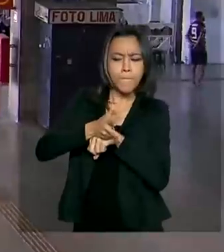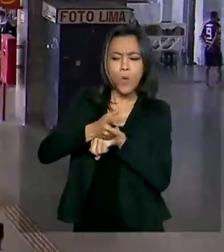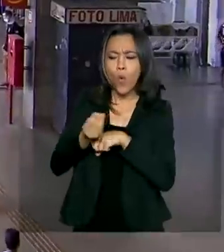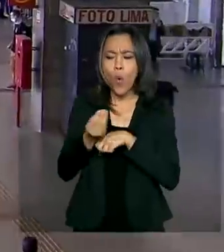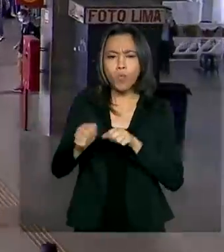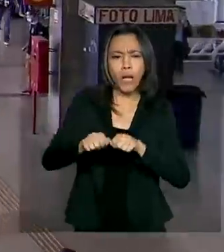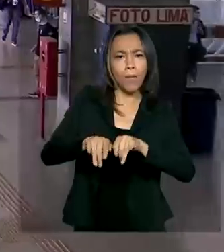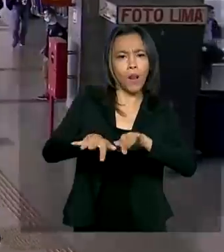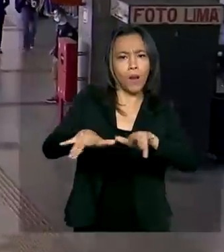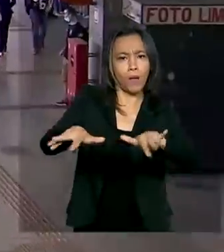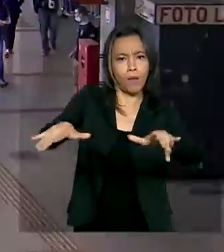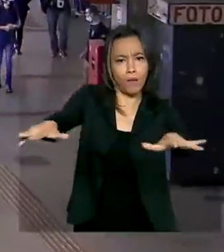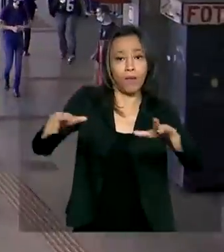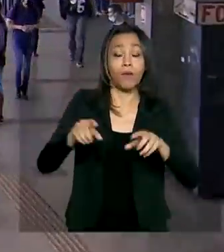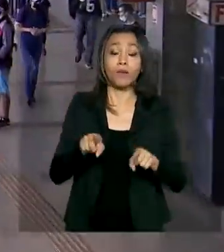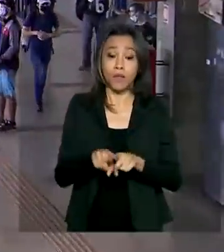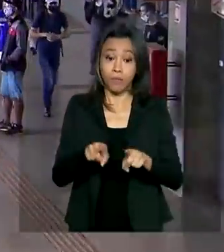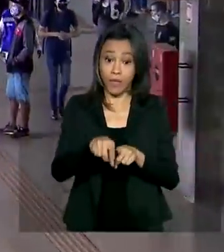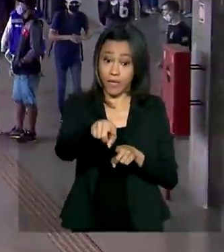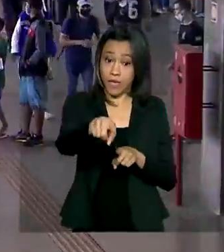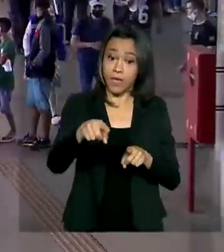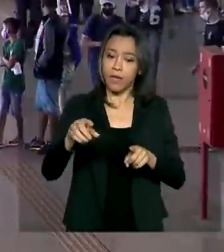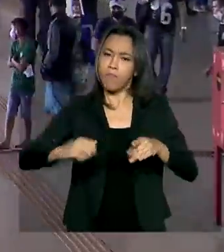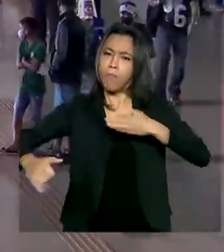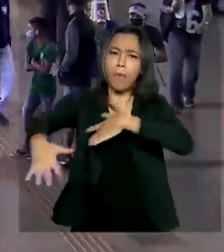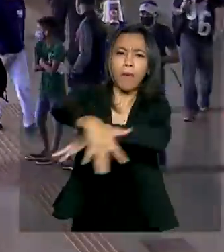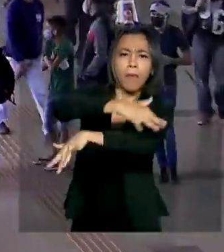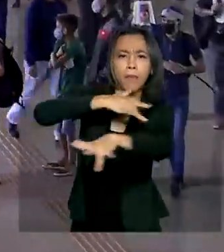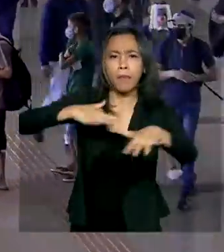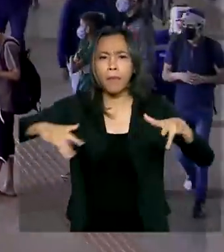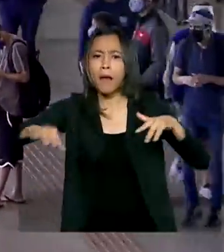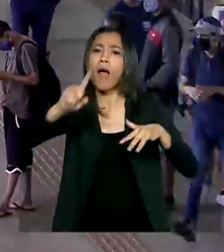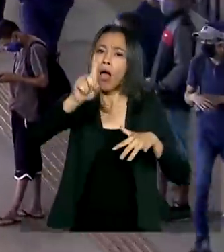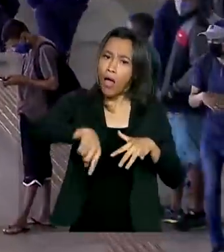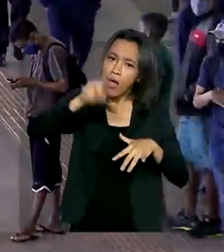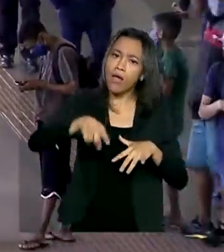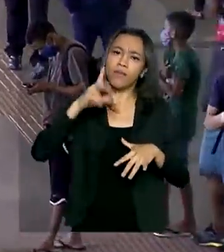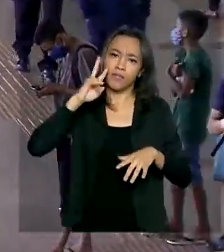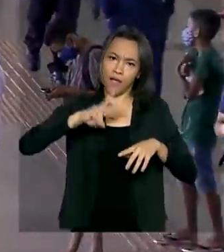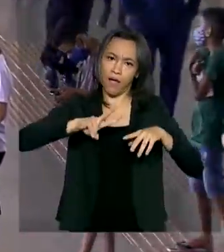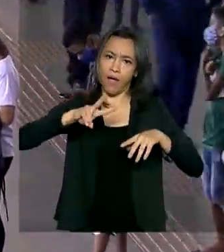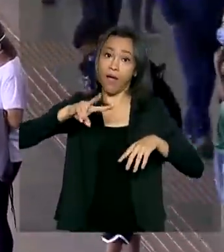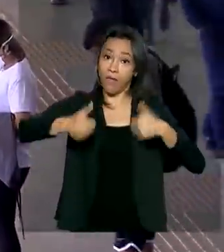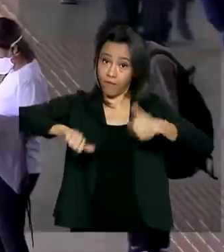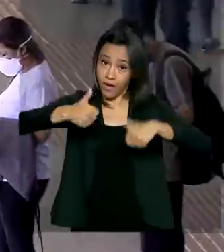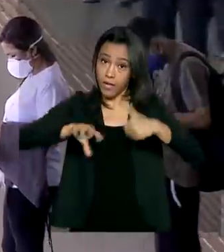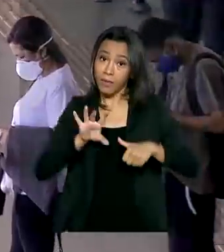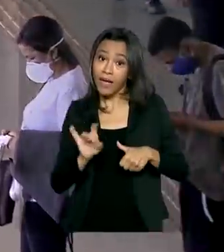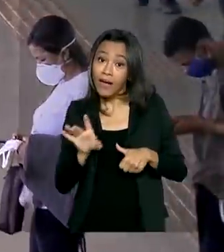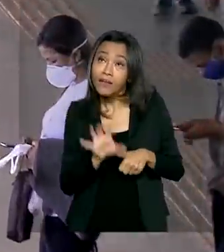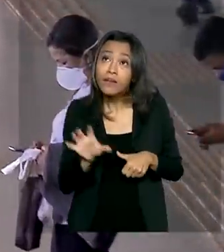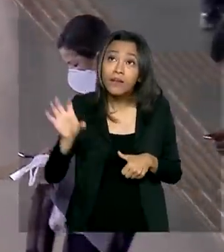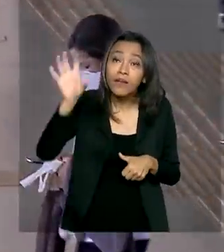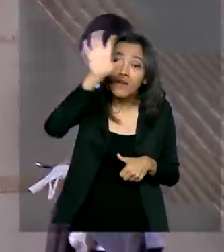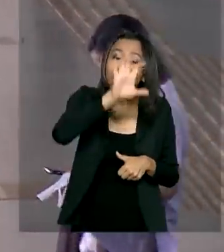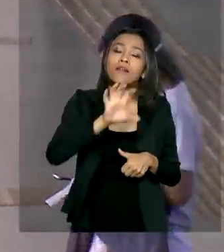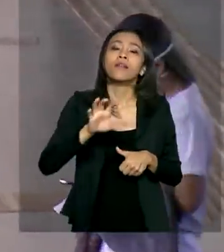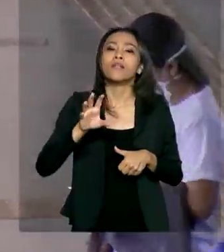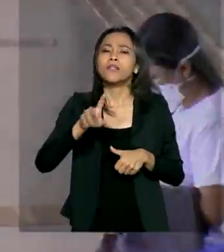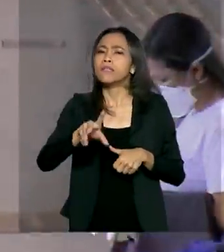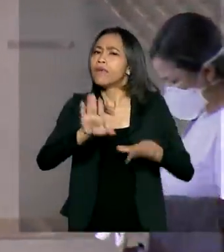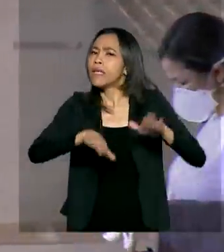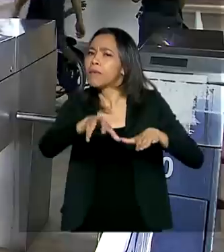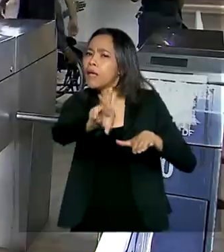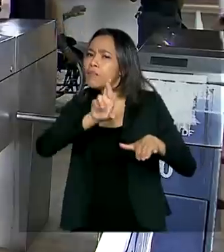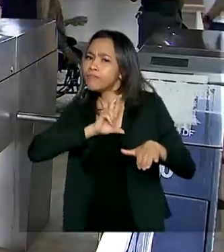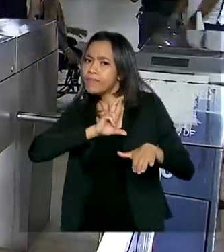de crescimento e a mobilidade urbana serão alguns dos quesitos analisados em cada localidade. De acordo com o resultado, a